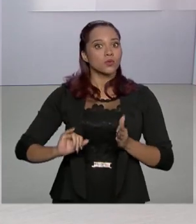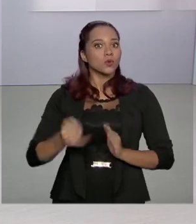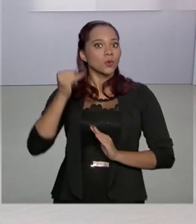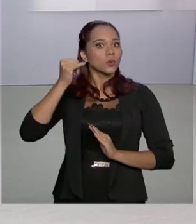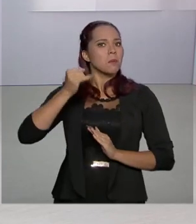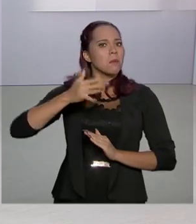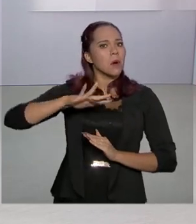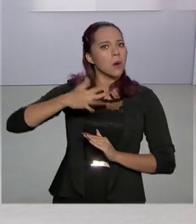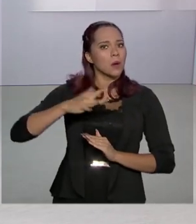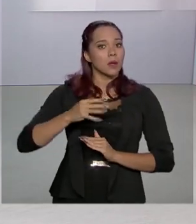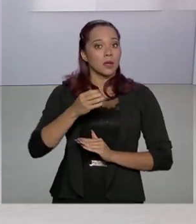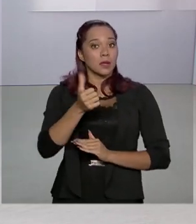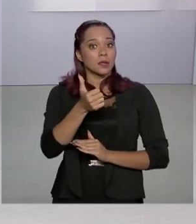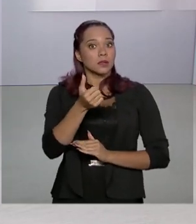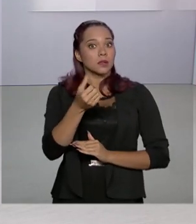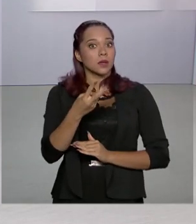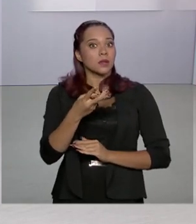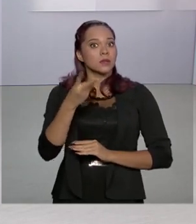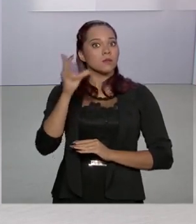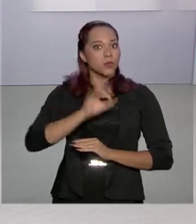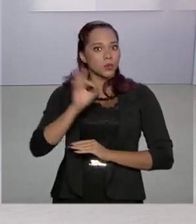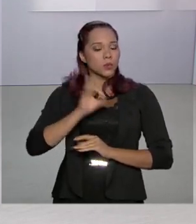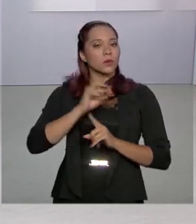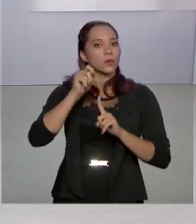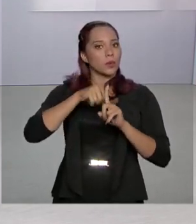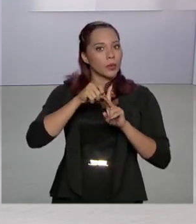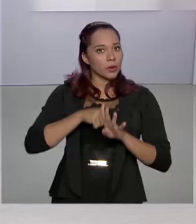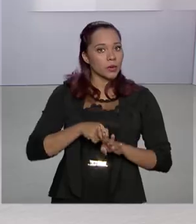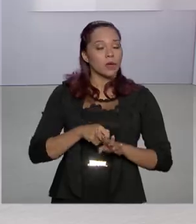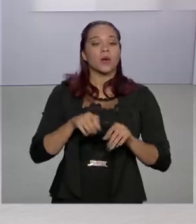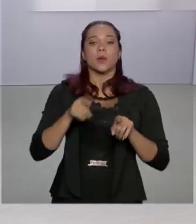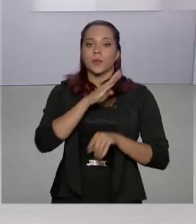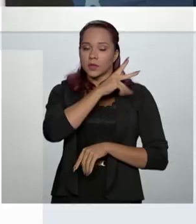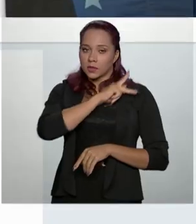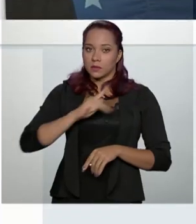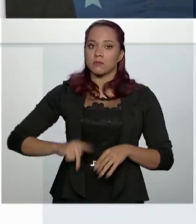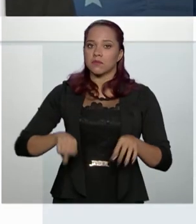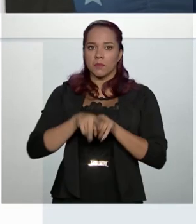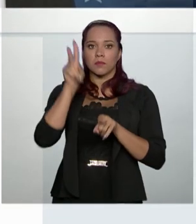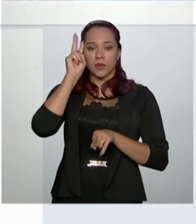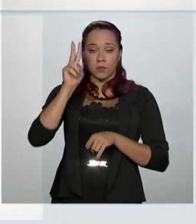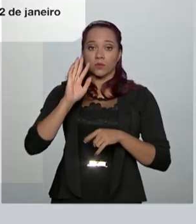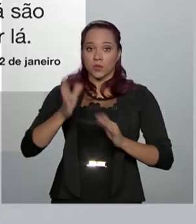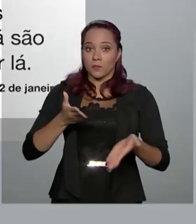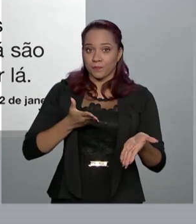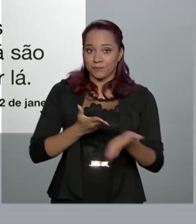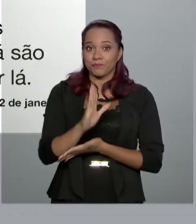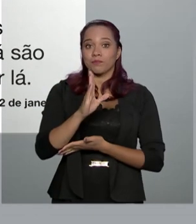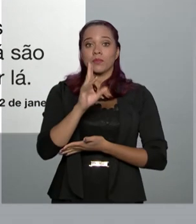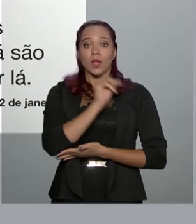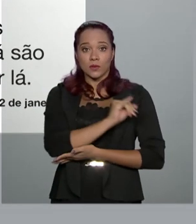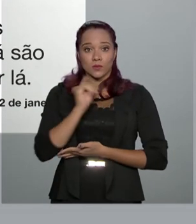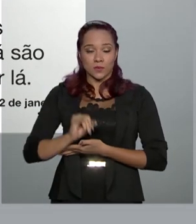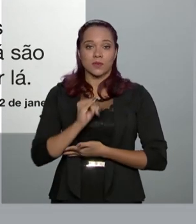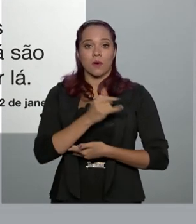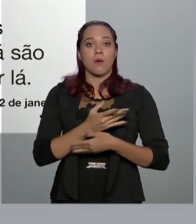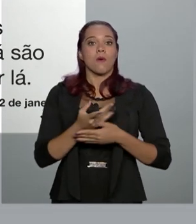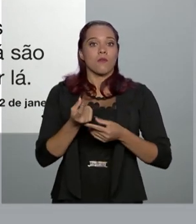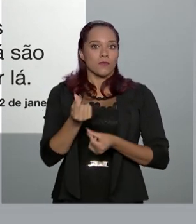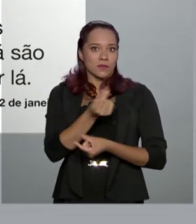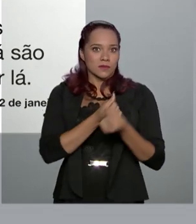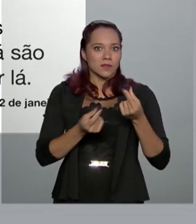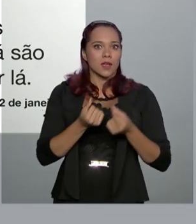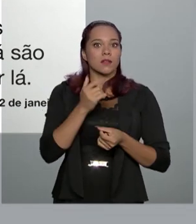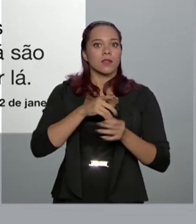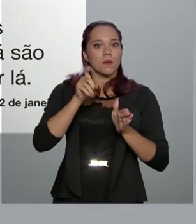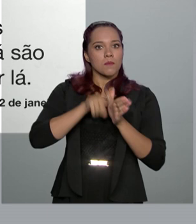são, em média, de 13% ao mês. O presidente também lembrou que foi autorizado às instituições financeiras a cobrança de